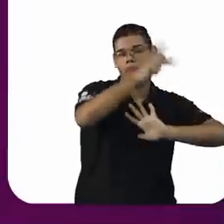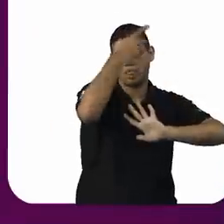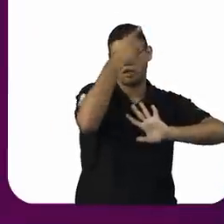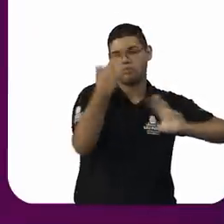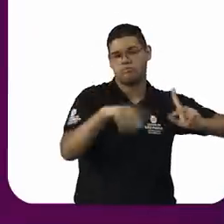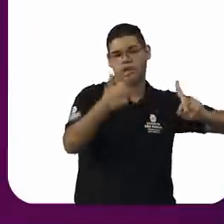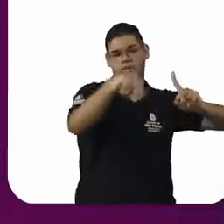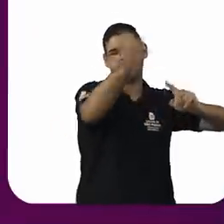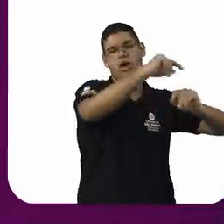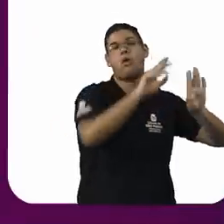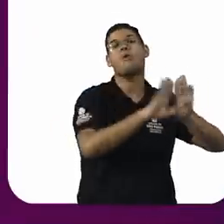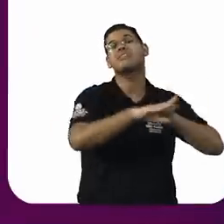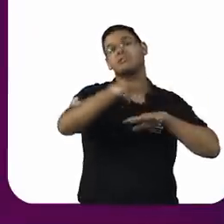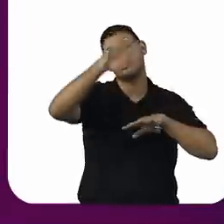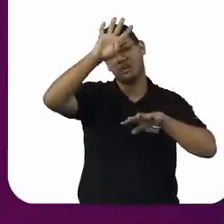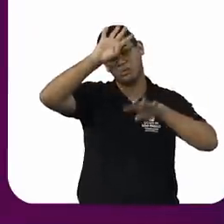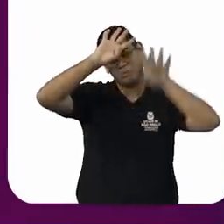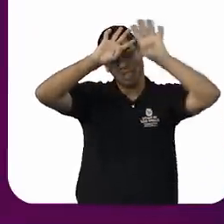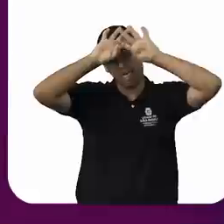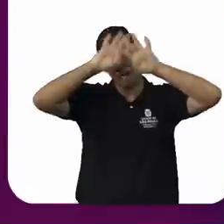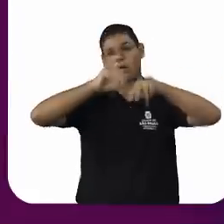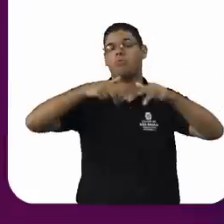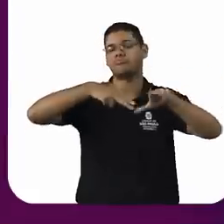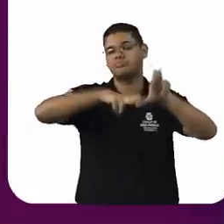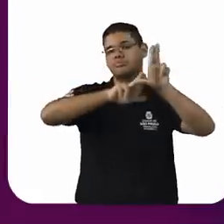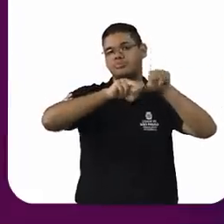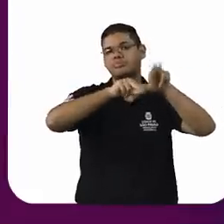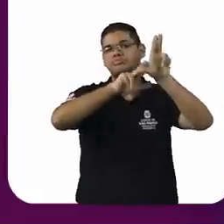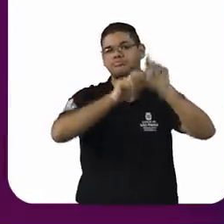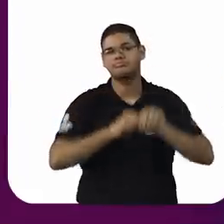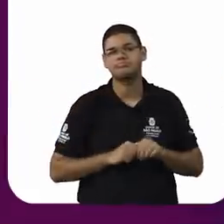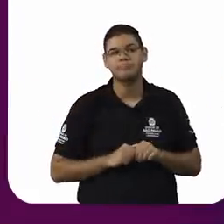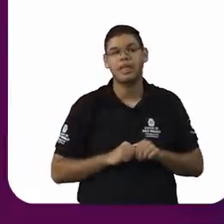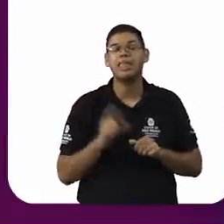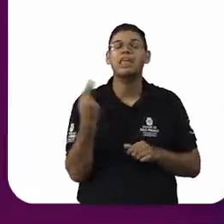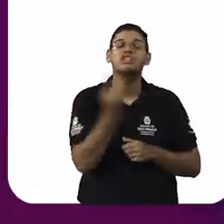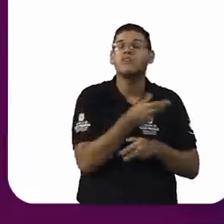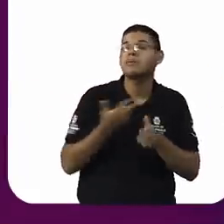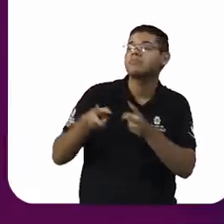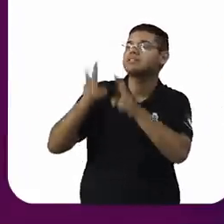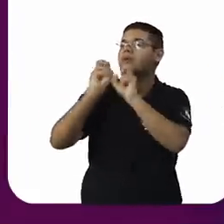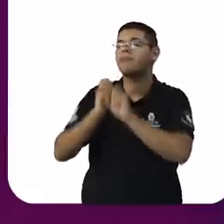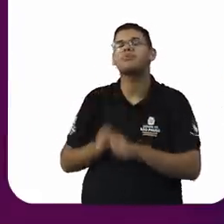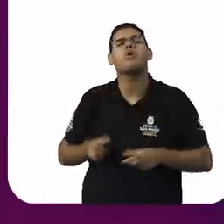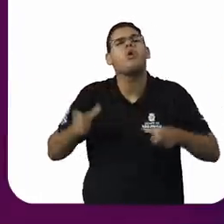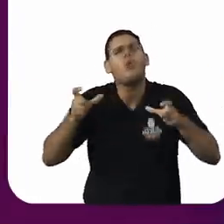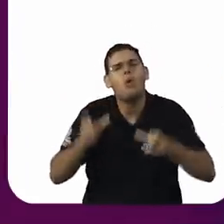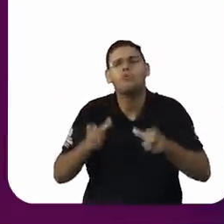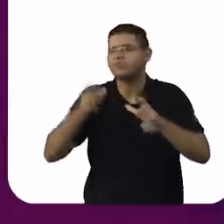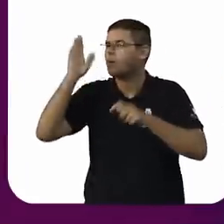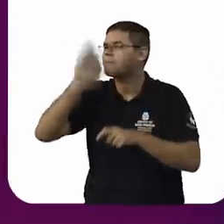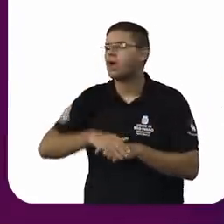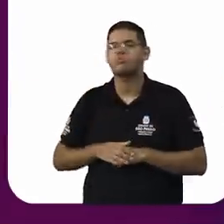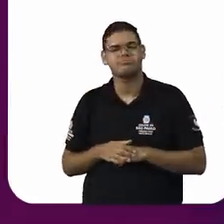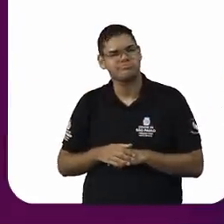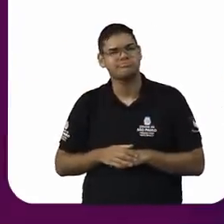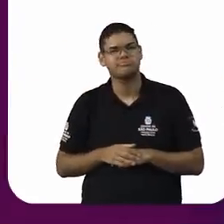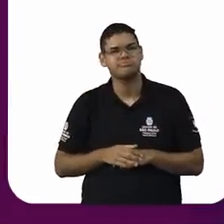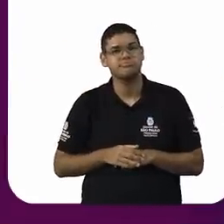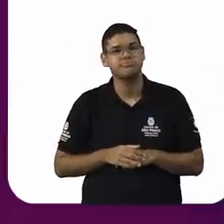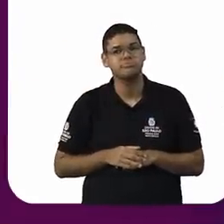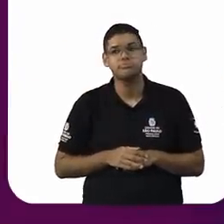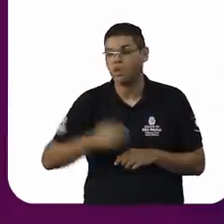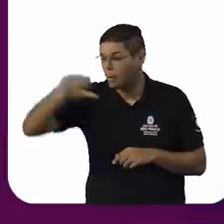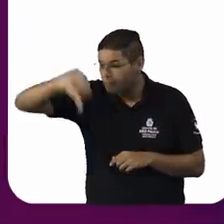fácil o discurso do ódio de materializar o mal. Onde é que está o mal? Onde é que está a responsabilidade pelo desemprego? Pela